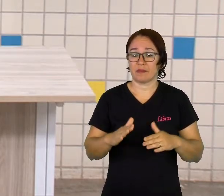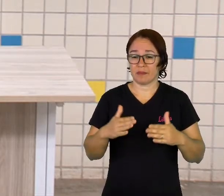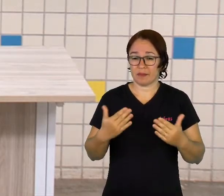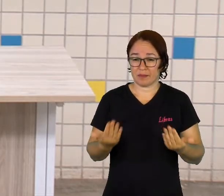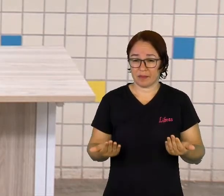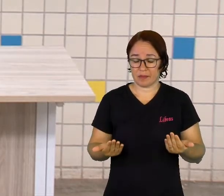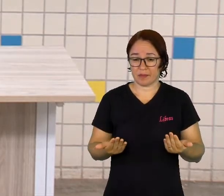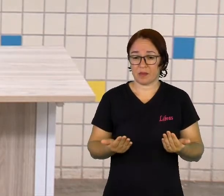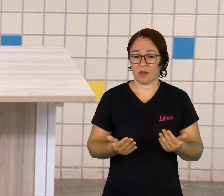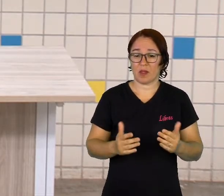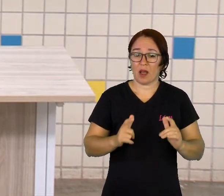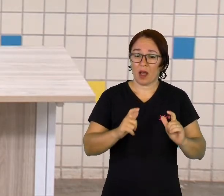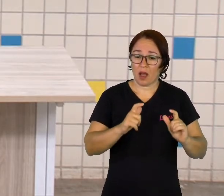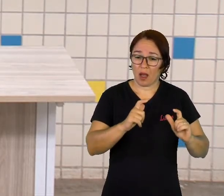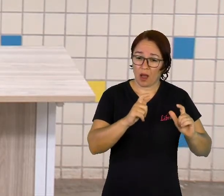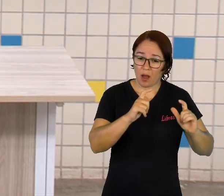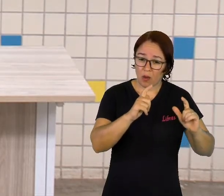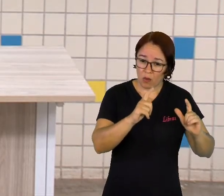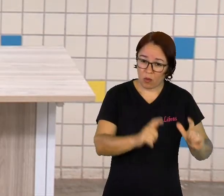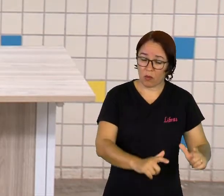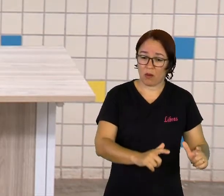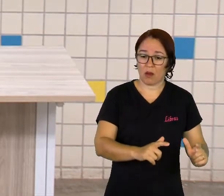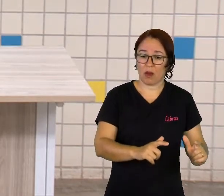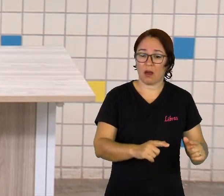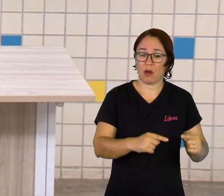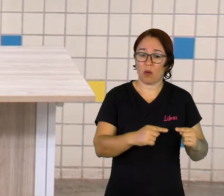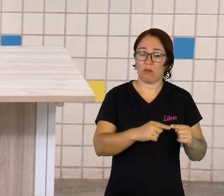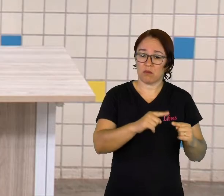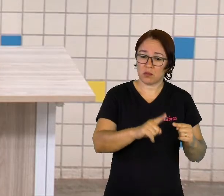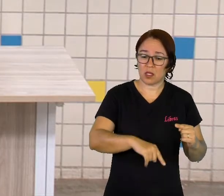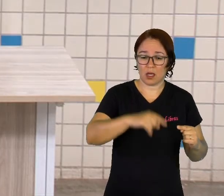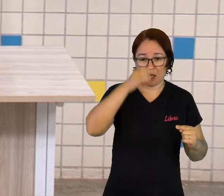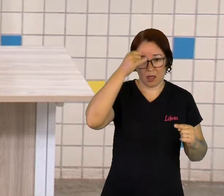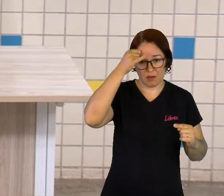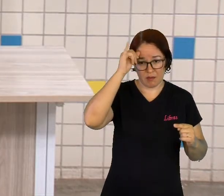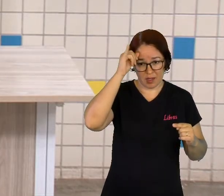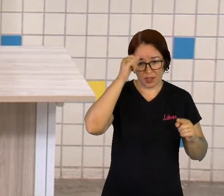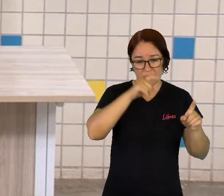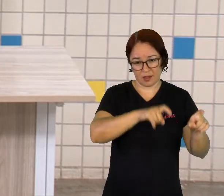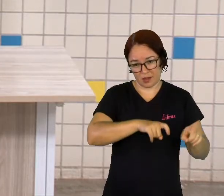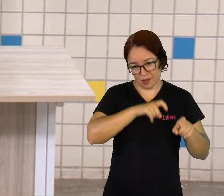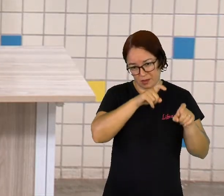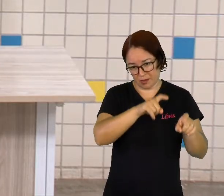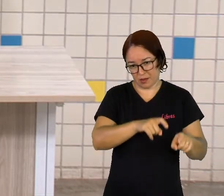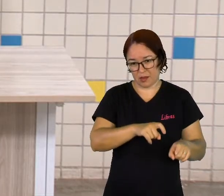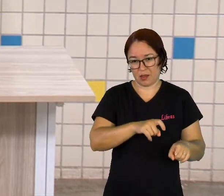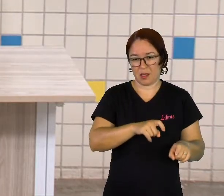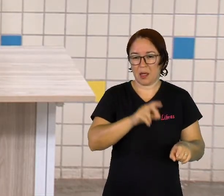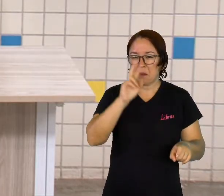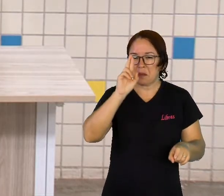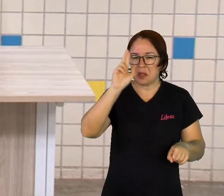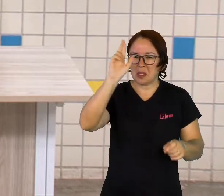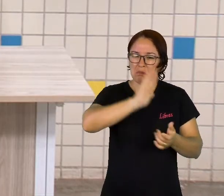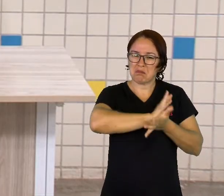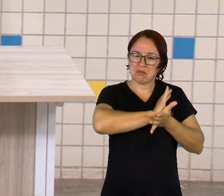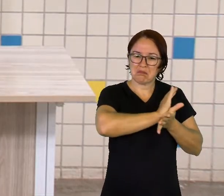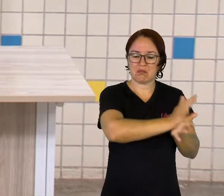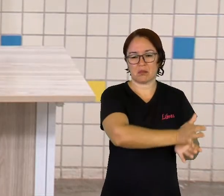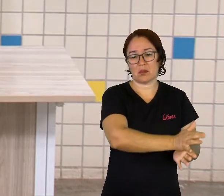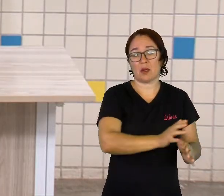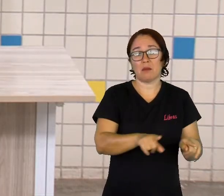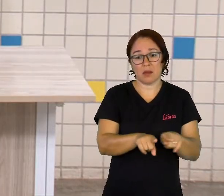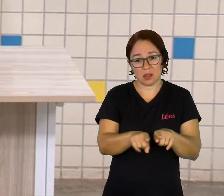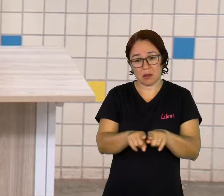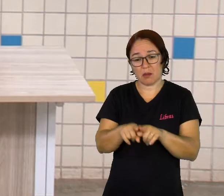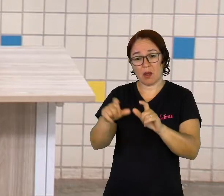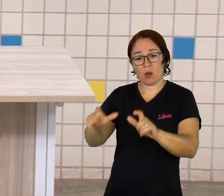acontece nas fazendas, mas não só nas fazendas. Nós temos um exemplo de setembro de 2013,